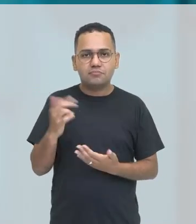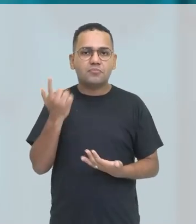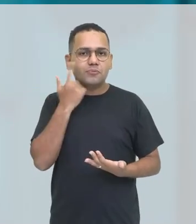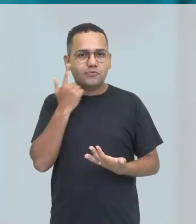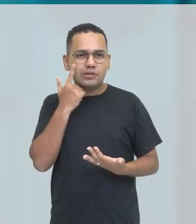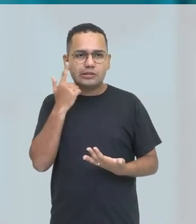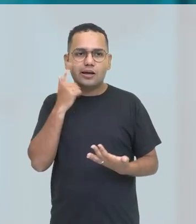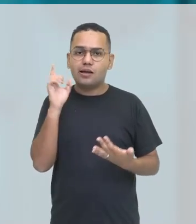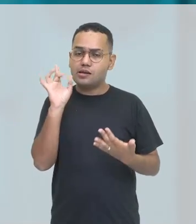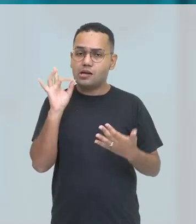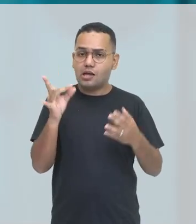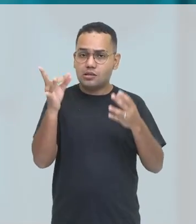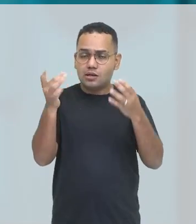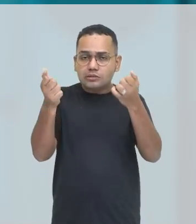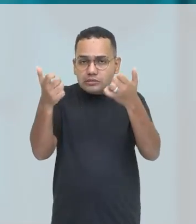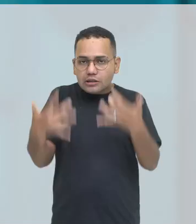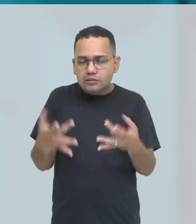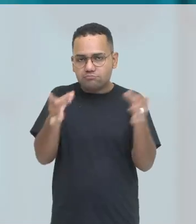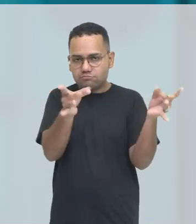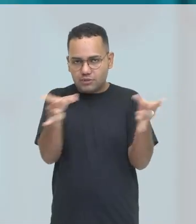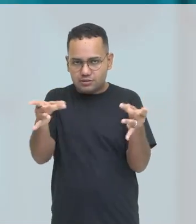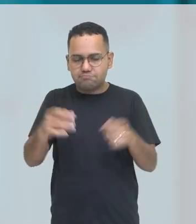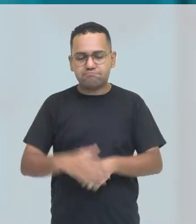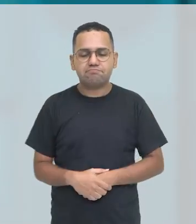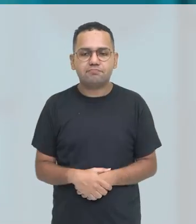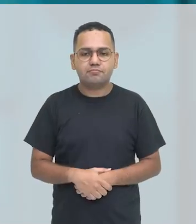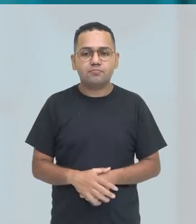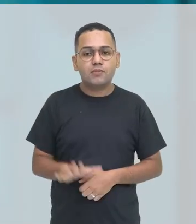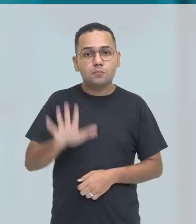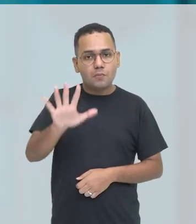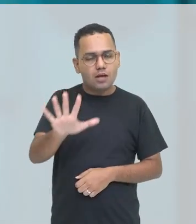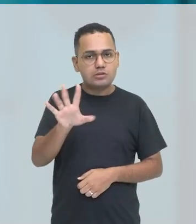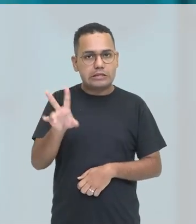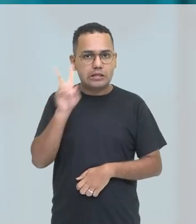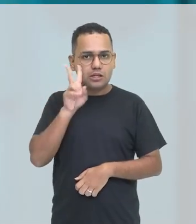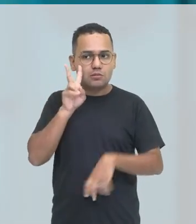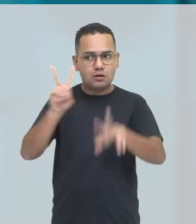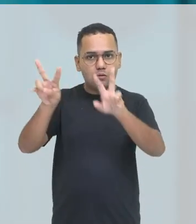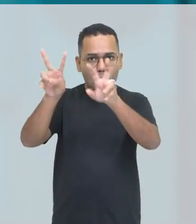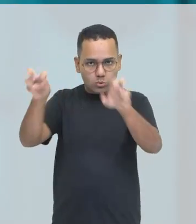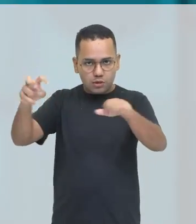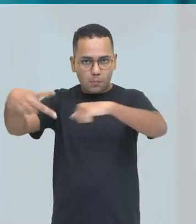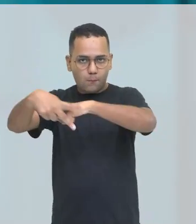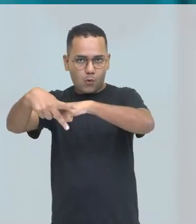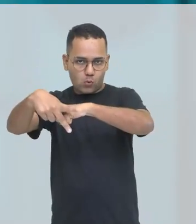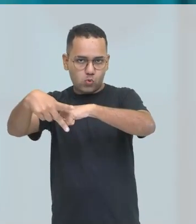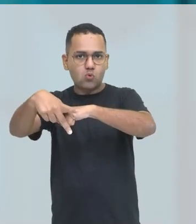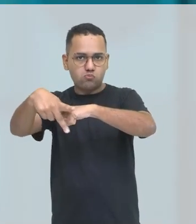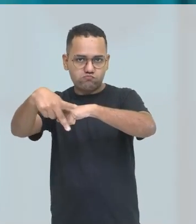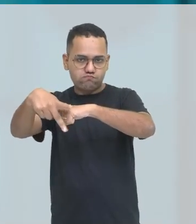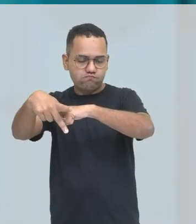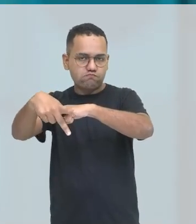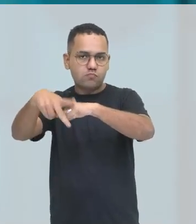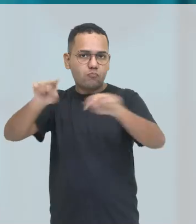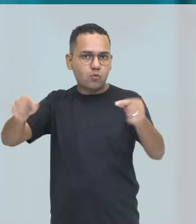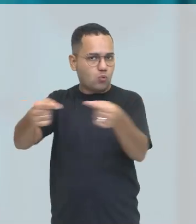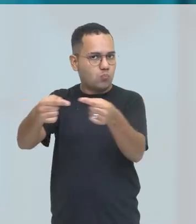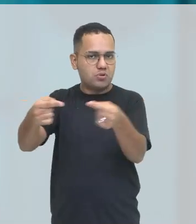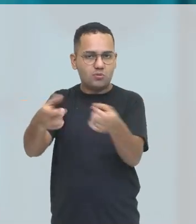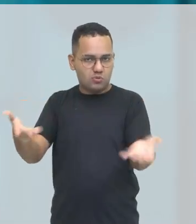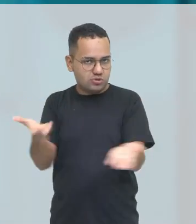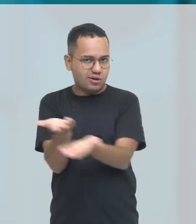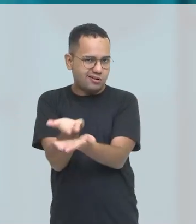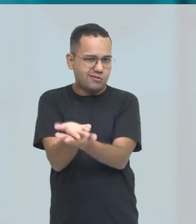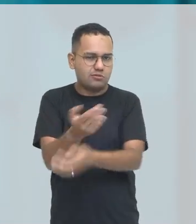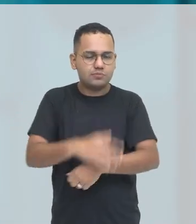ampliar também o vocabulário. Lembrando, né, que a gente tá falando de pronomes reflexivos, todo o contexto da aula é sobre pronomes reflexivos,